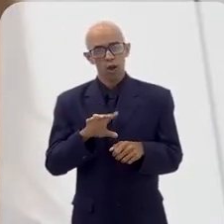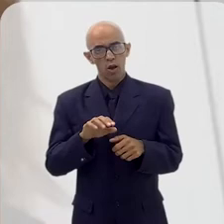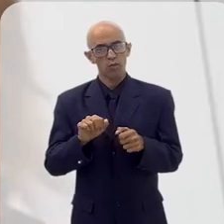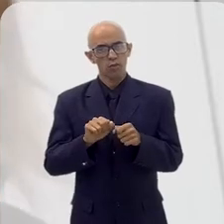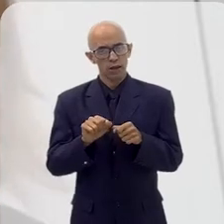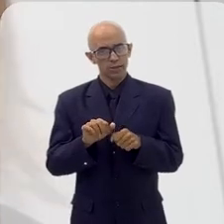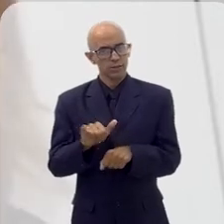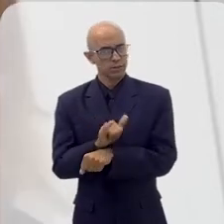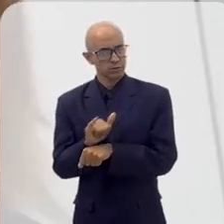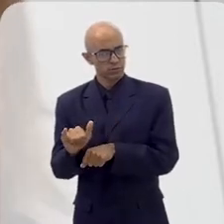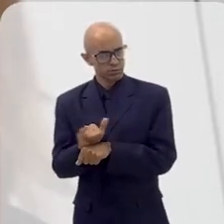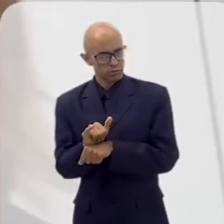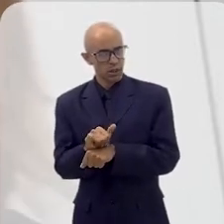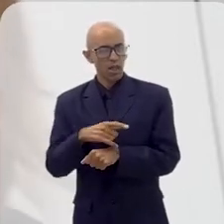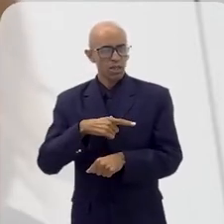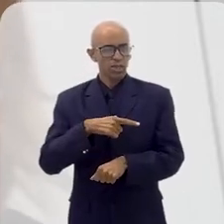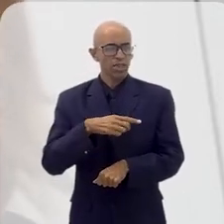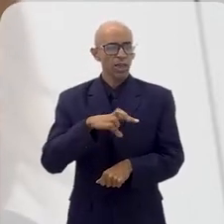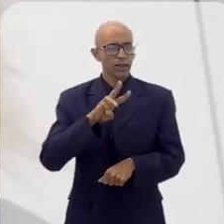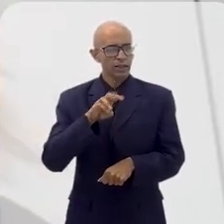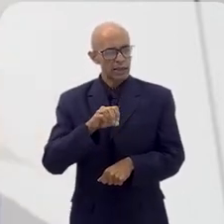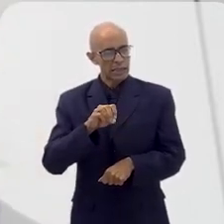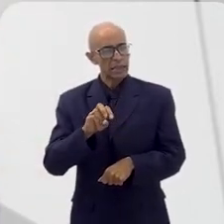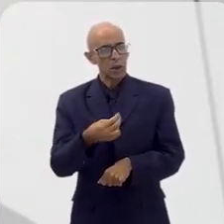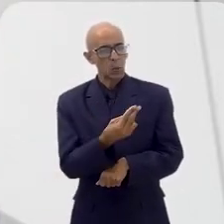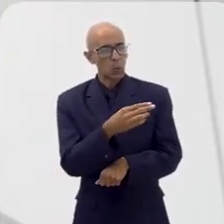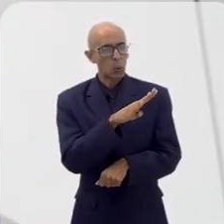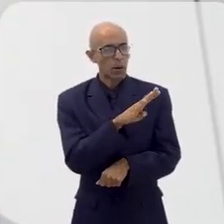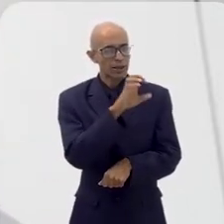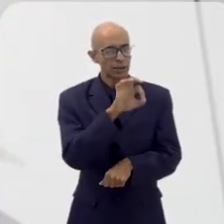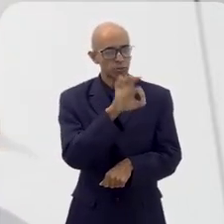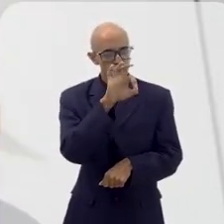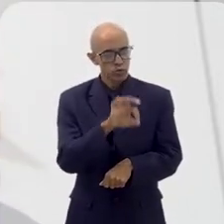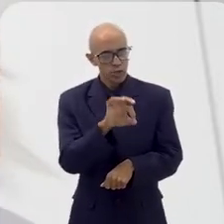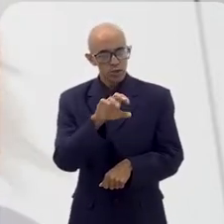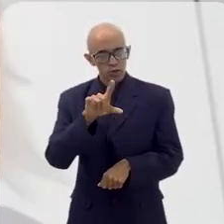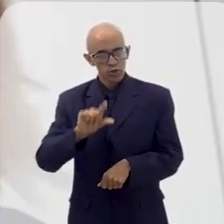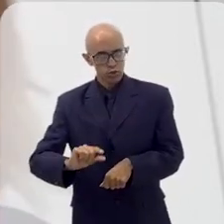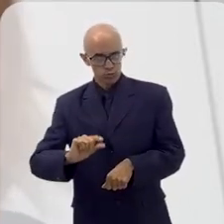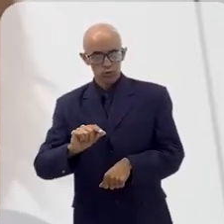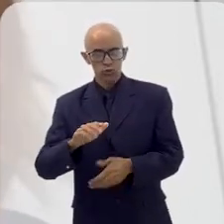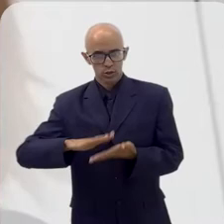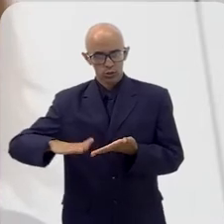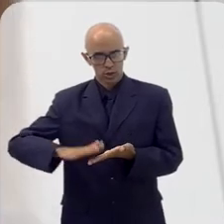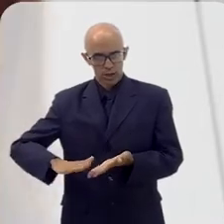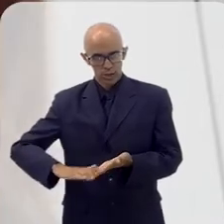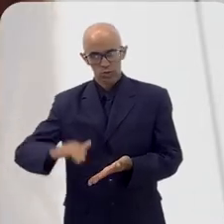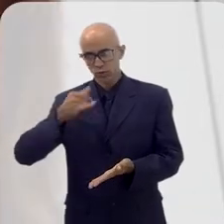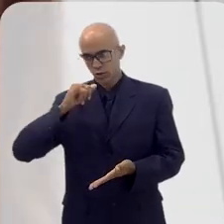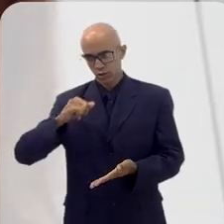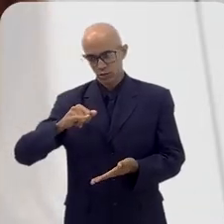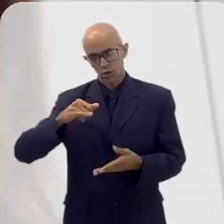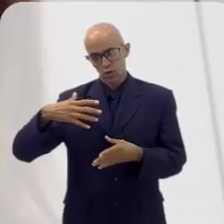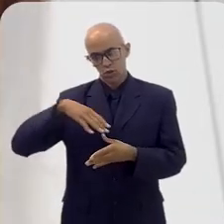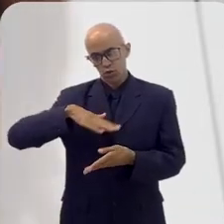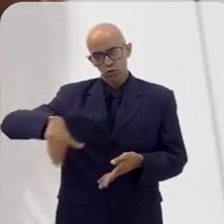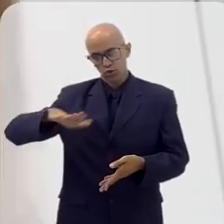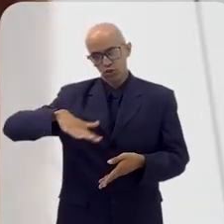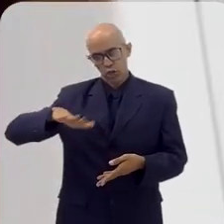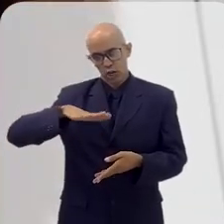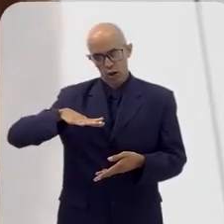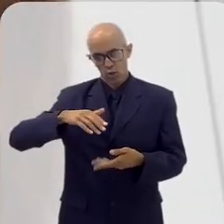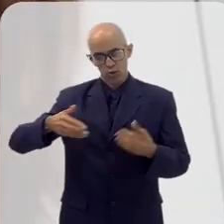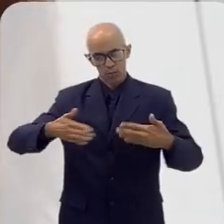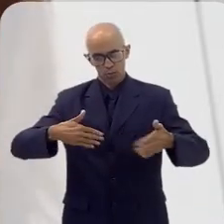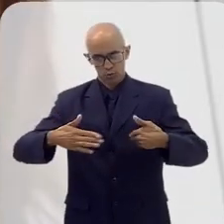a eficientização. Também tem uma média de 30%, 40% de melhoria mesmo. Aí estou falando de custos, num